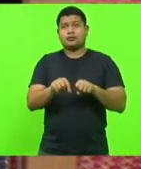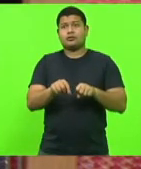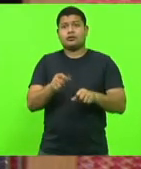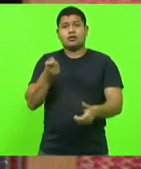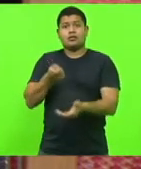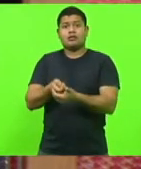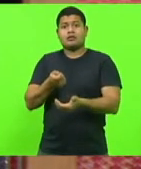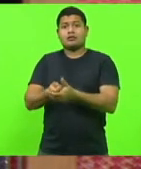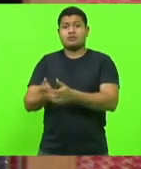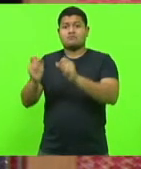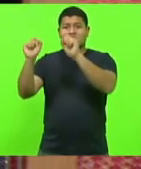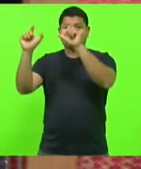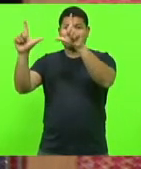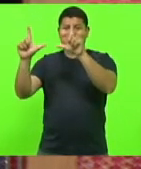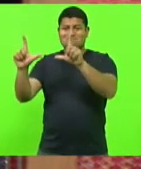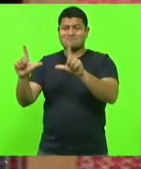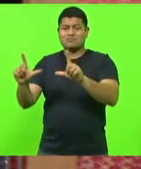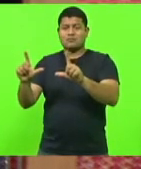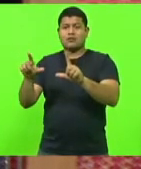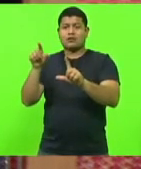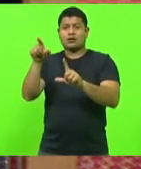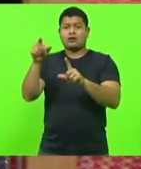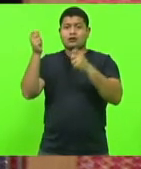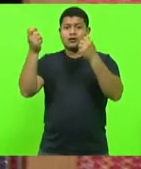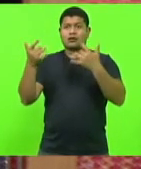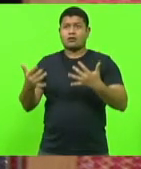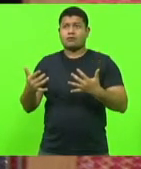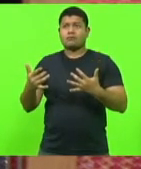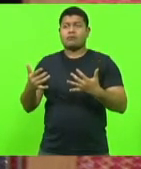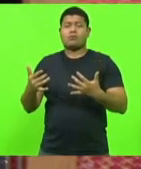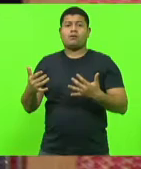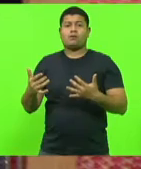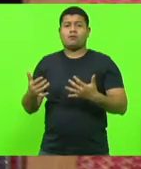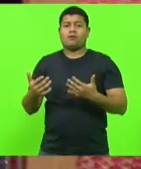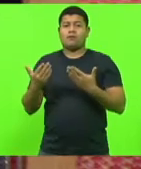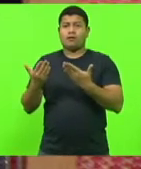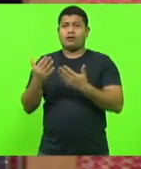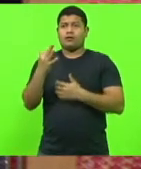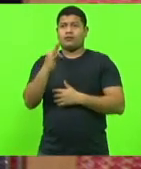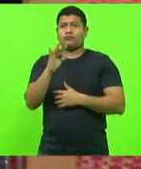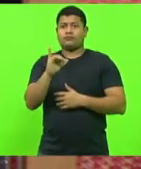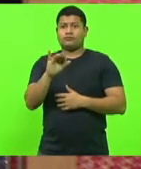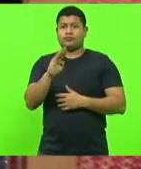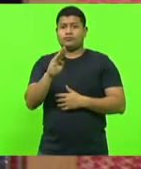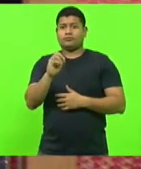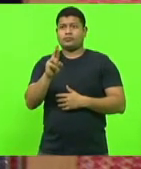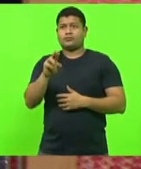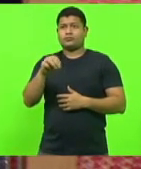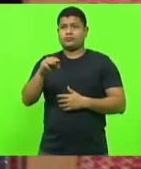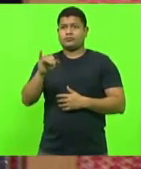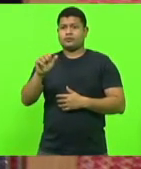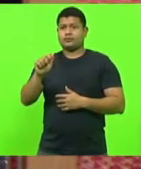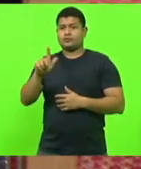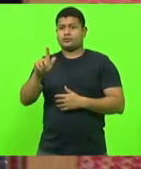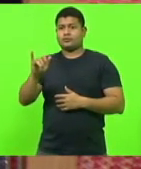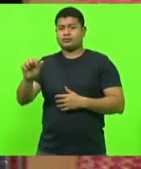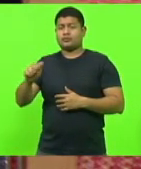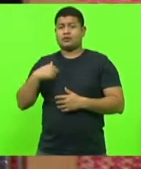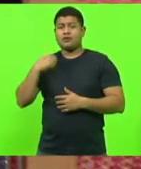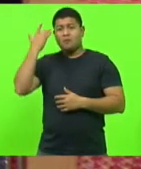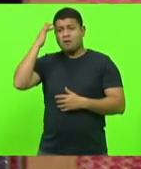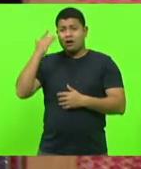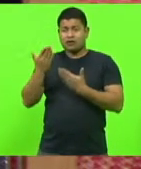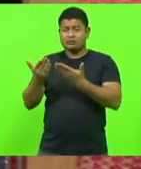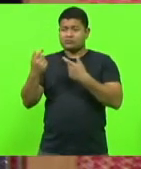de placa com a sinalização universal da fibromialgia, que eu acho desnecessário, porque o